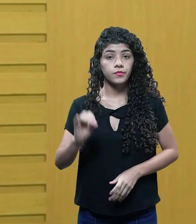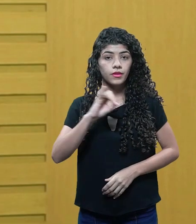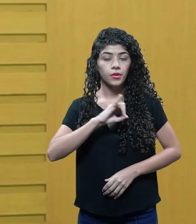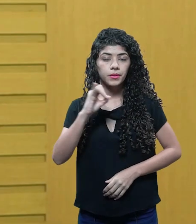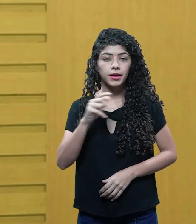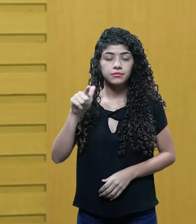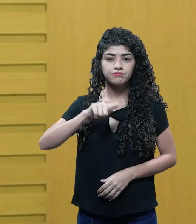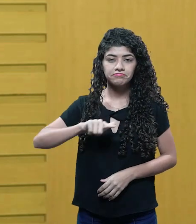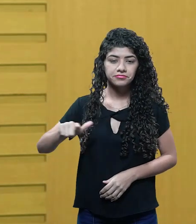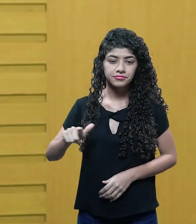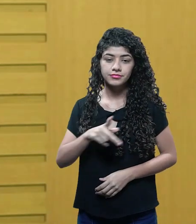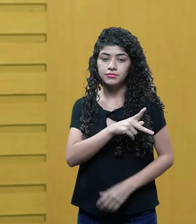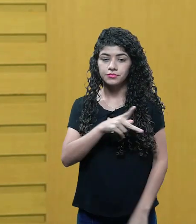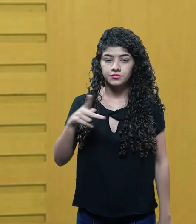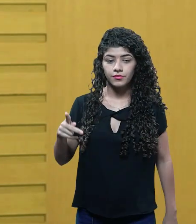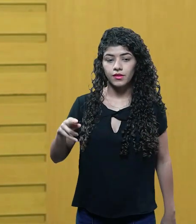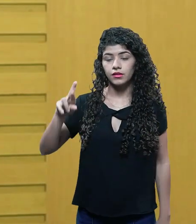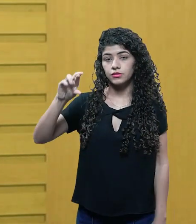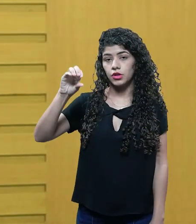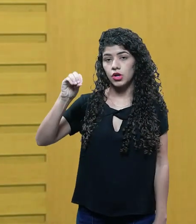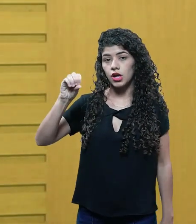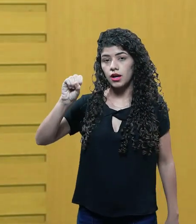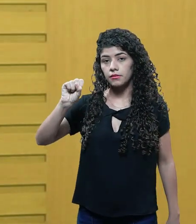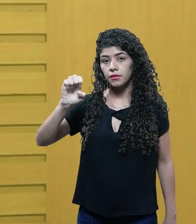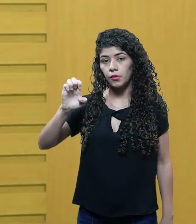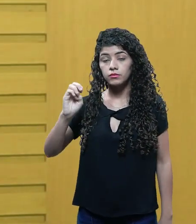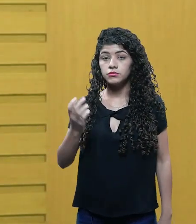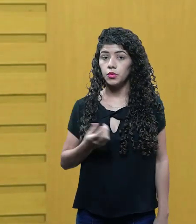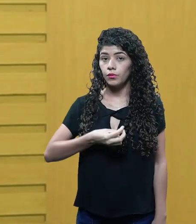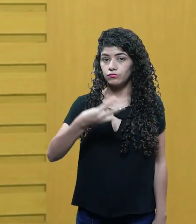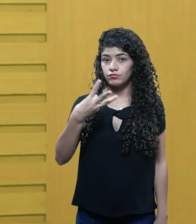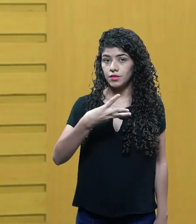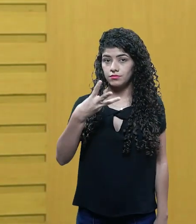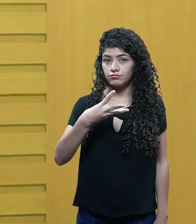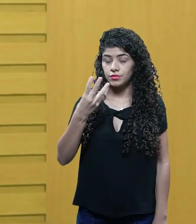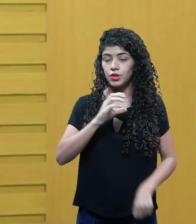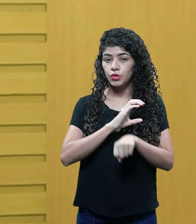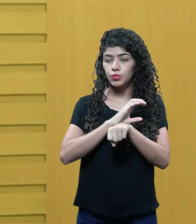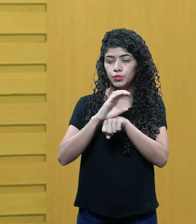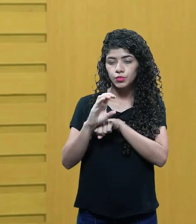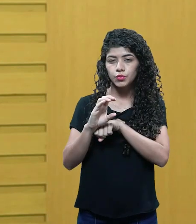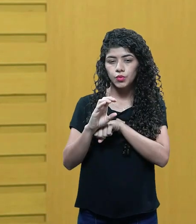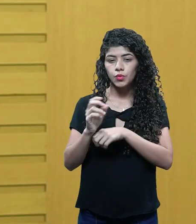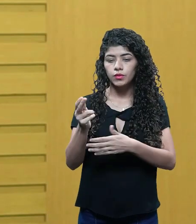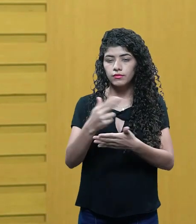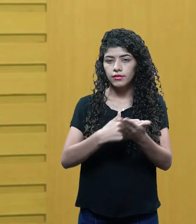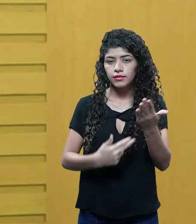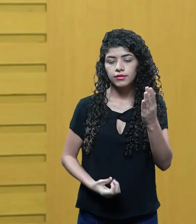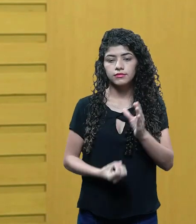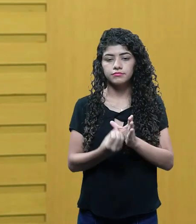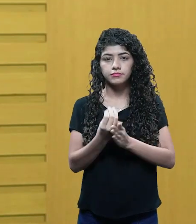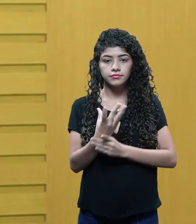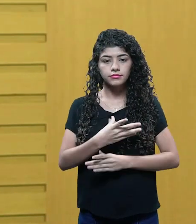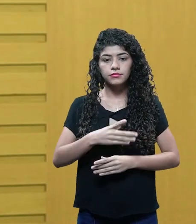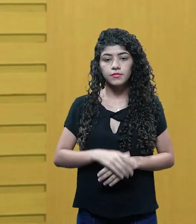Olá, Eu sou a professora Rose Pané e este é o terceiro módulo do curso de Roteiro e Escrita Criativa.